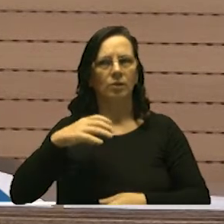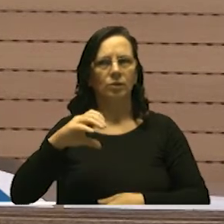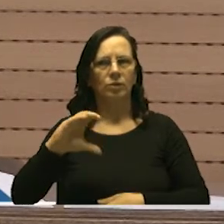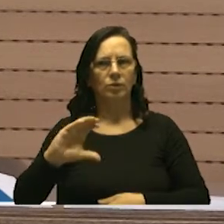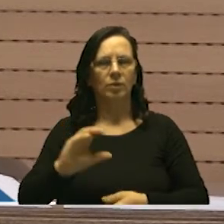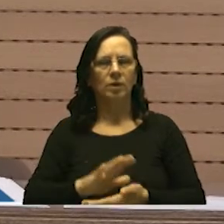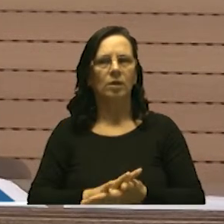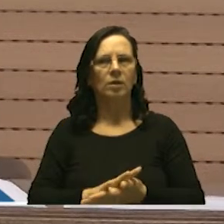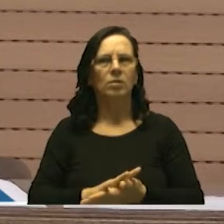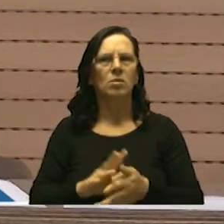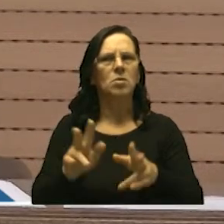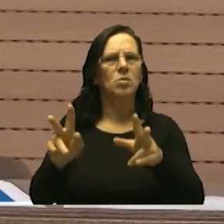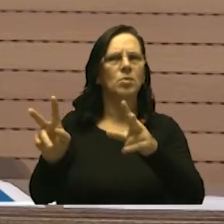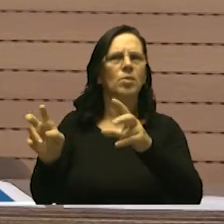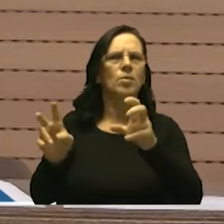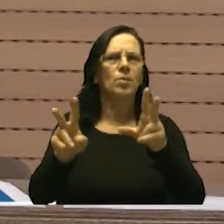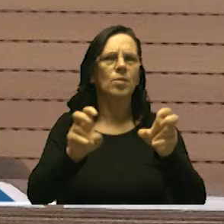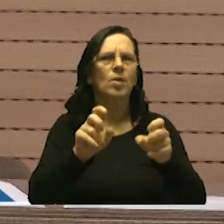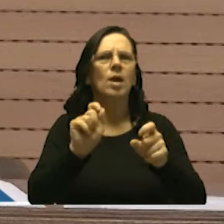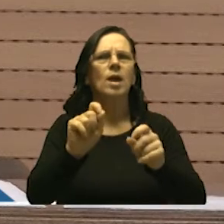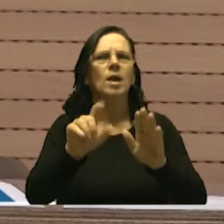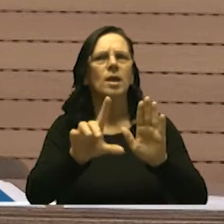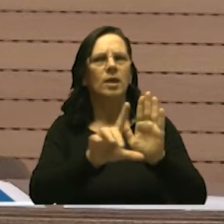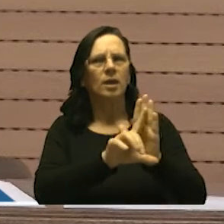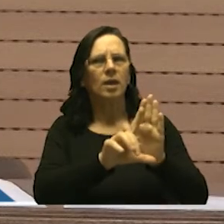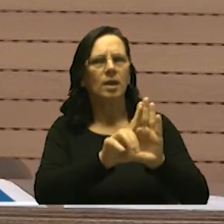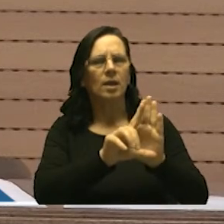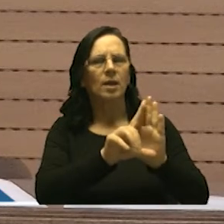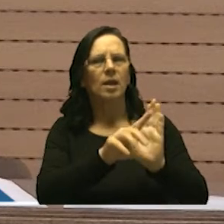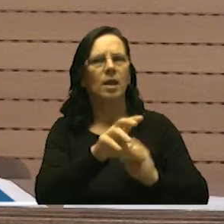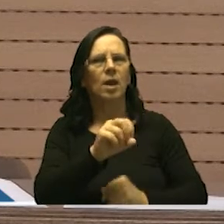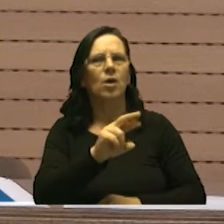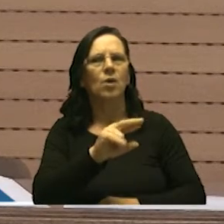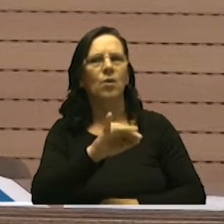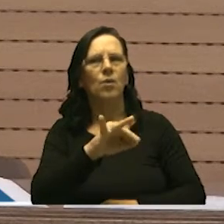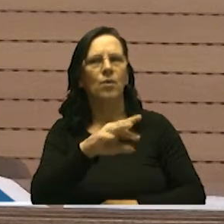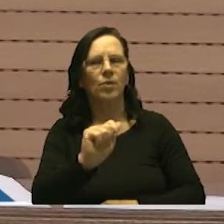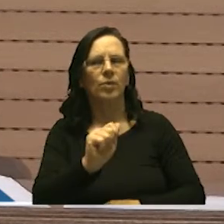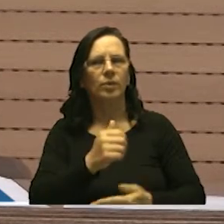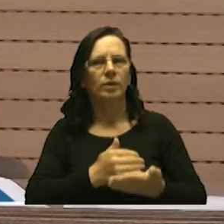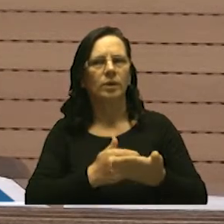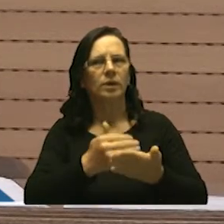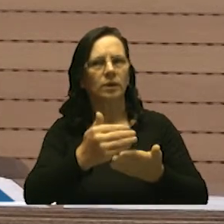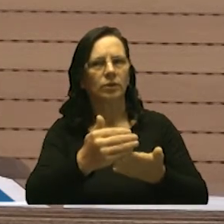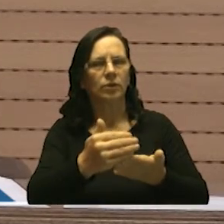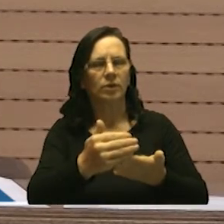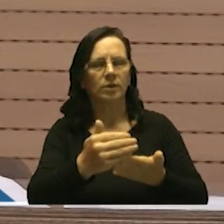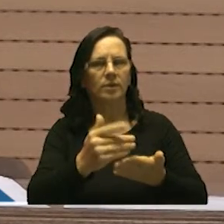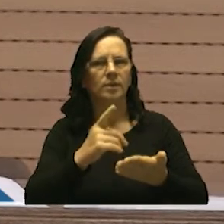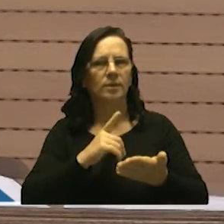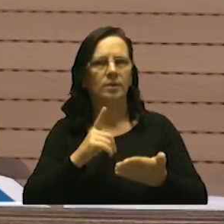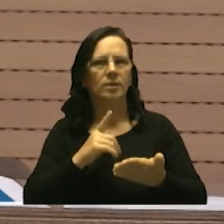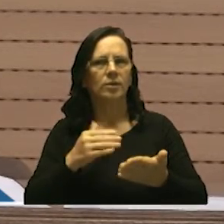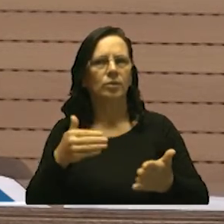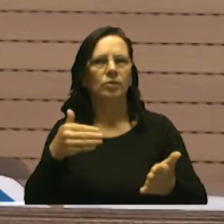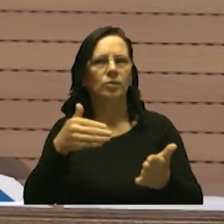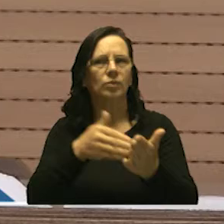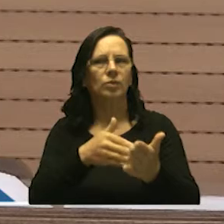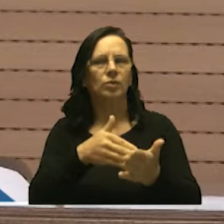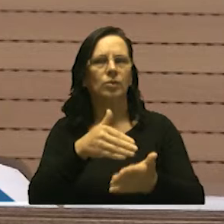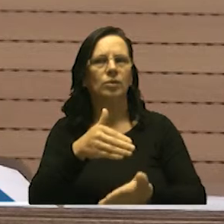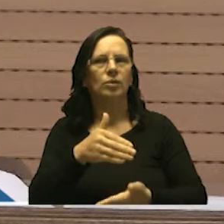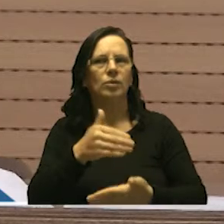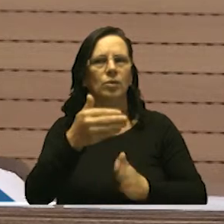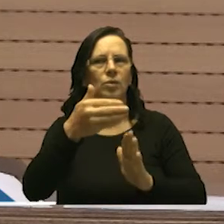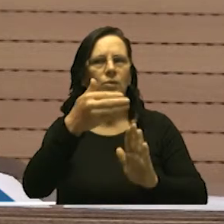verificar a quem a lei orgânica atribui a iniciativa para defragar o